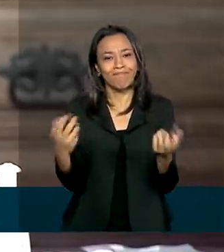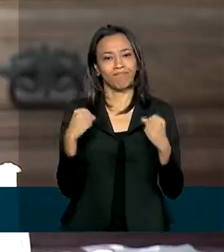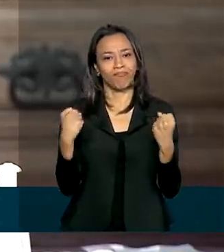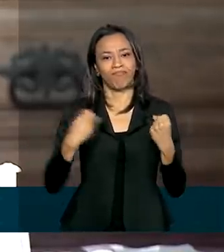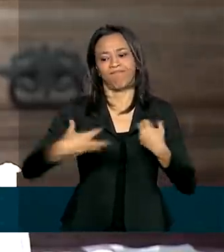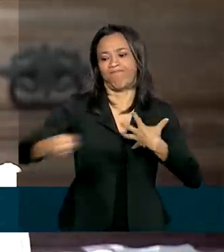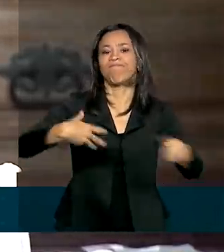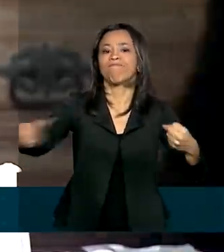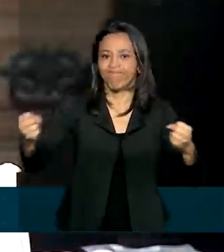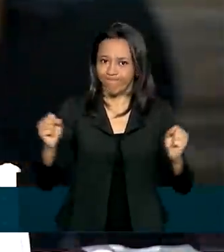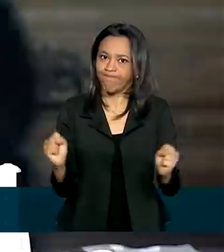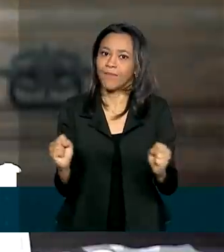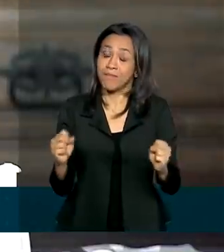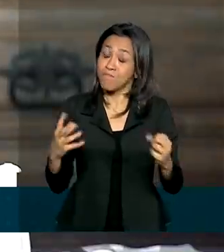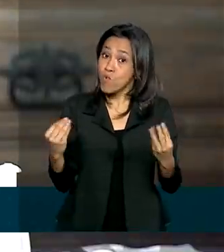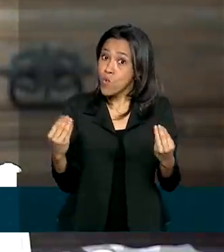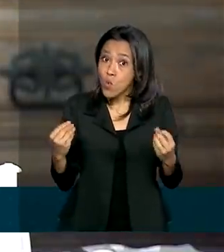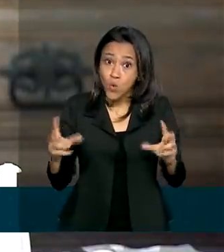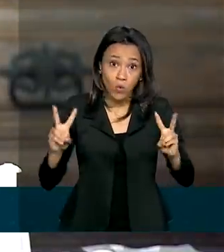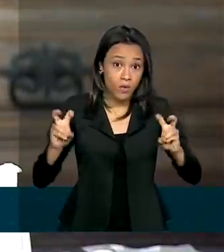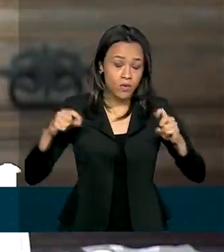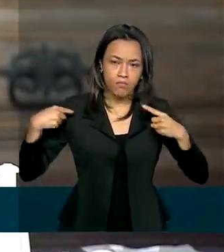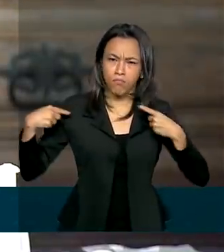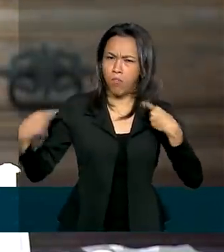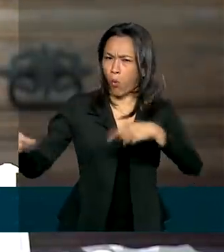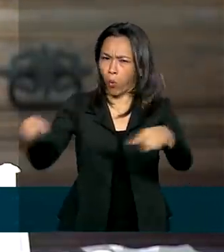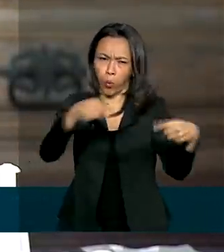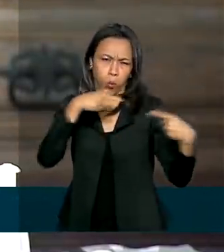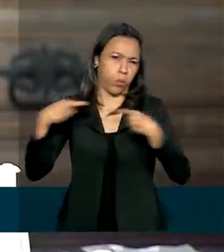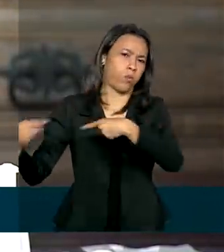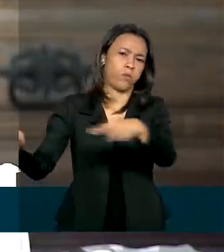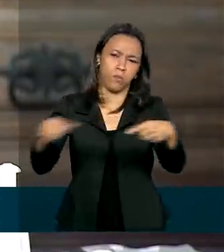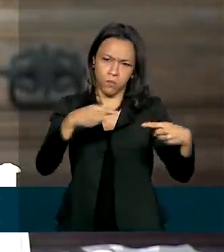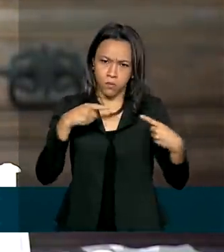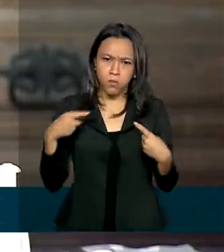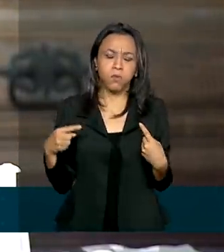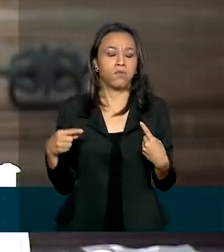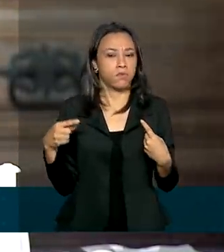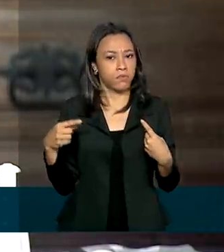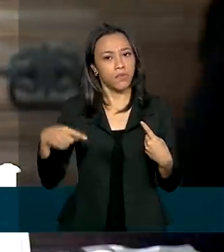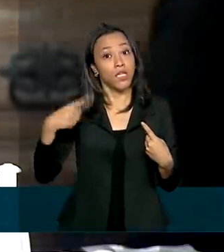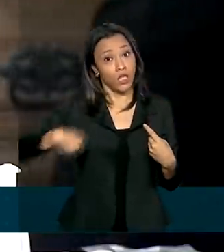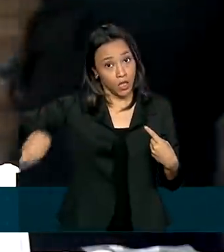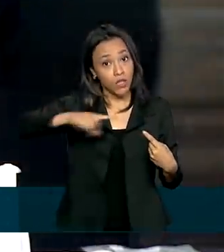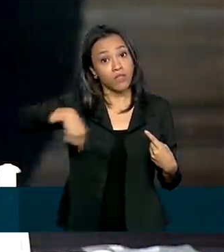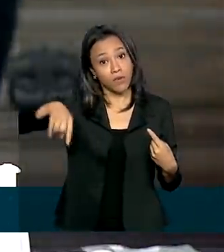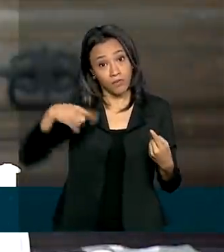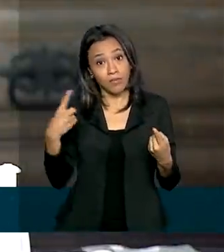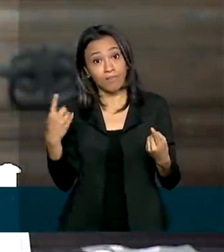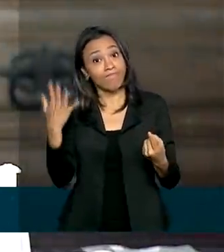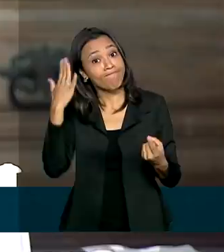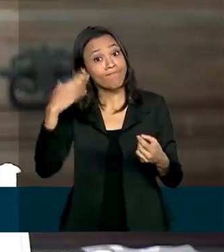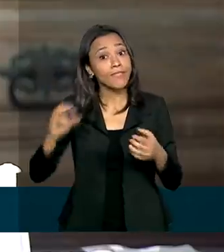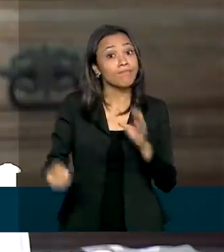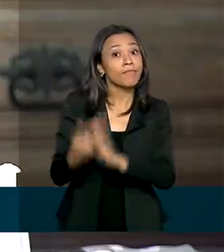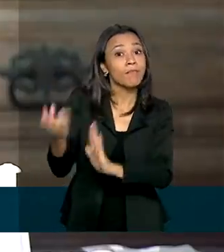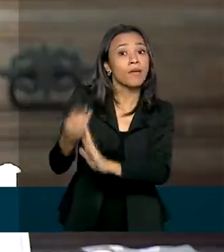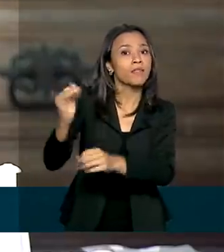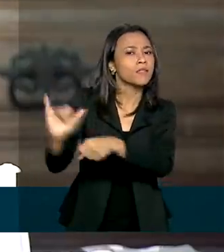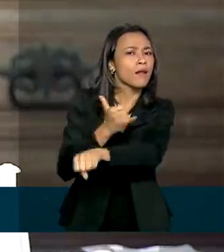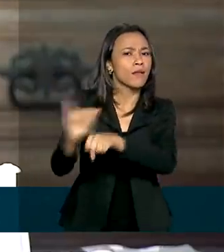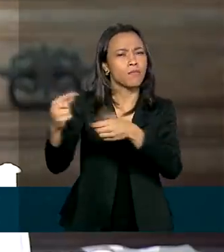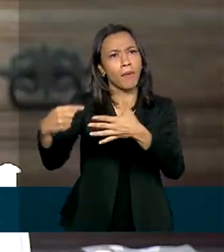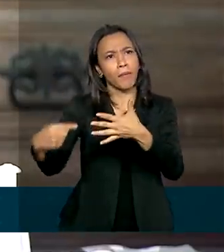Então, isso vai dar muito debate e muitas lições serão tomadas. Então,